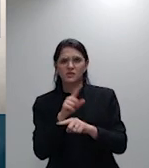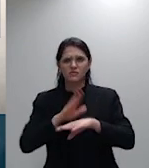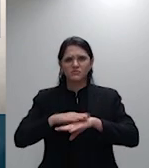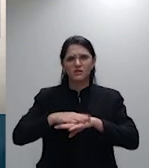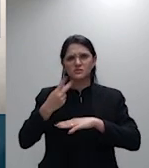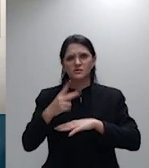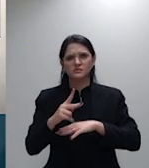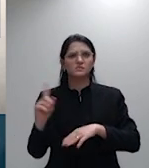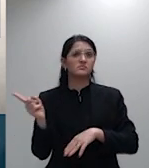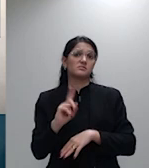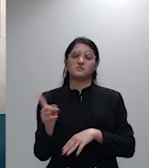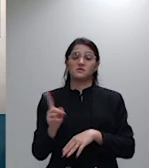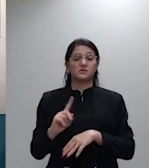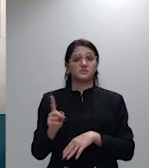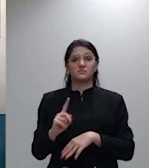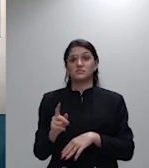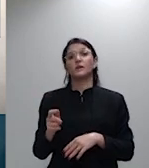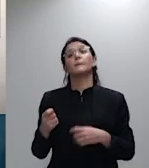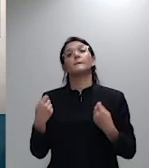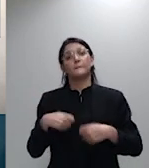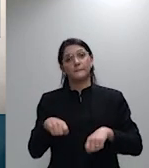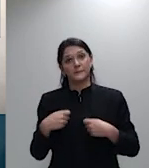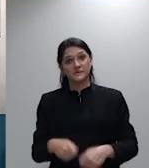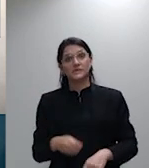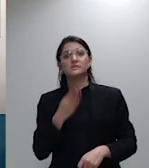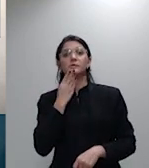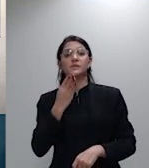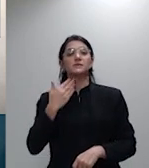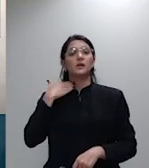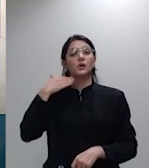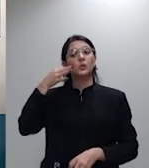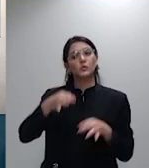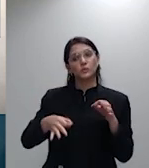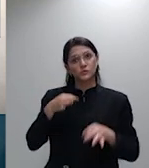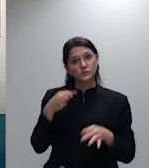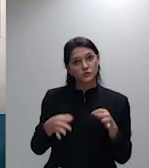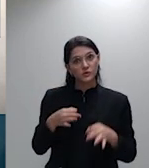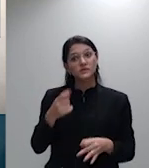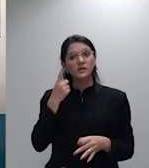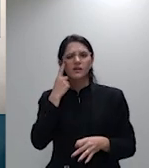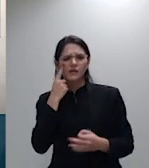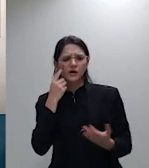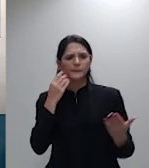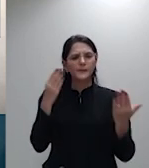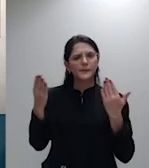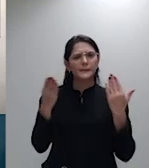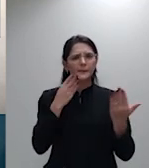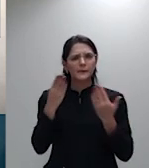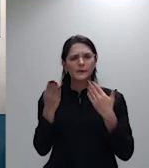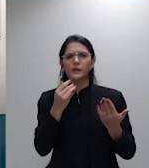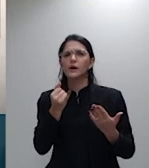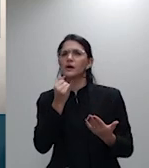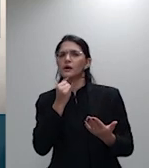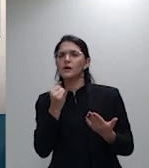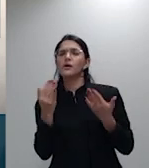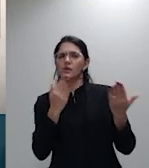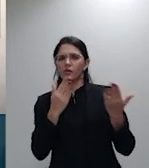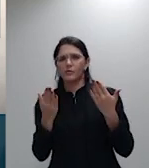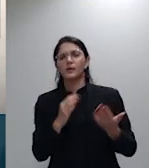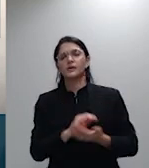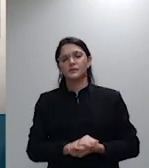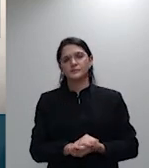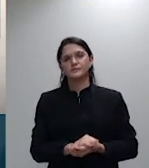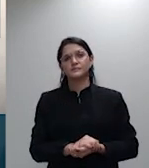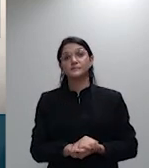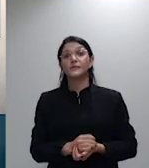ação, cabendo ao magistrado apreciar os aspectos de verossimilhança da alegação do consumidor. Observa-se bem, a